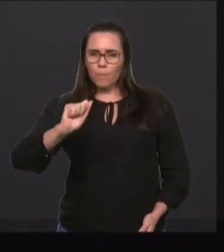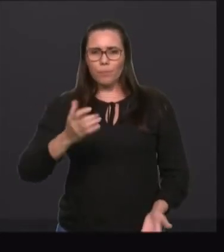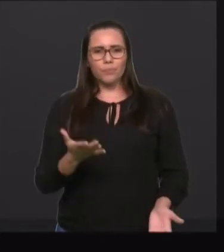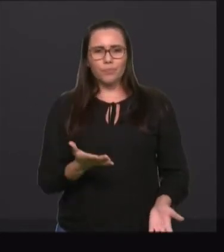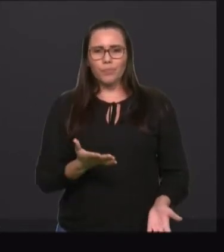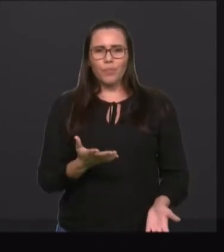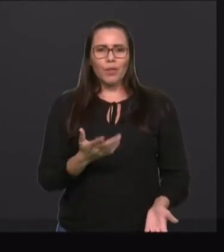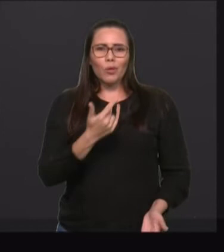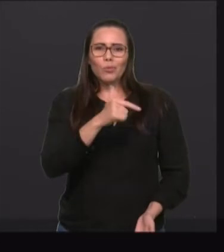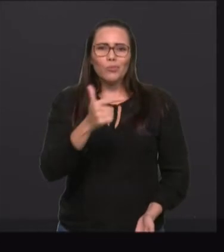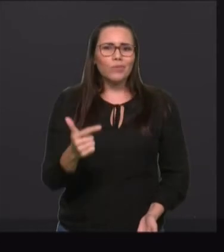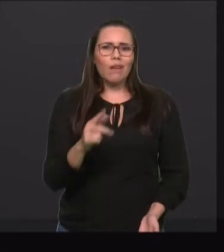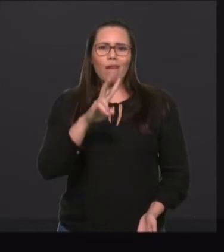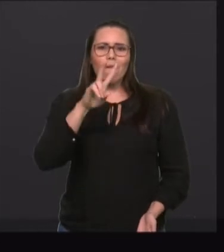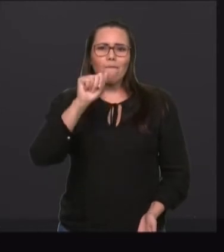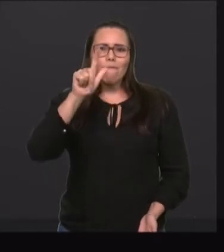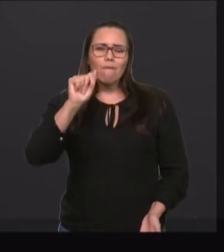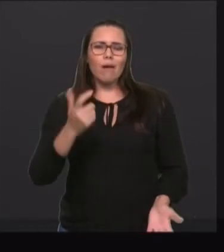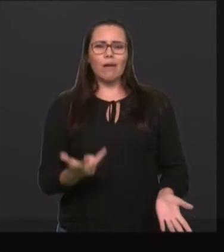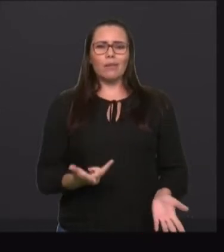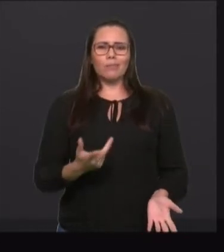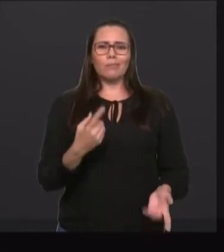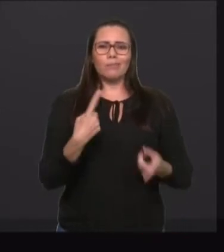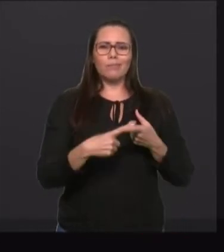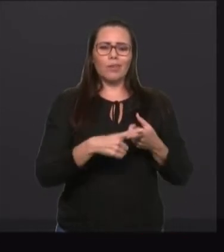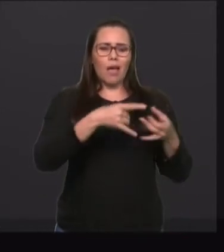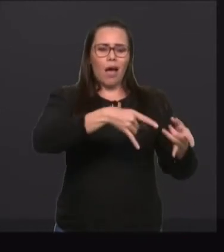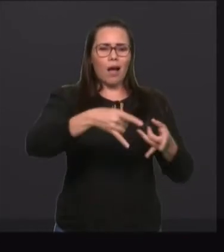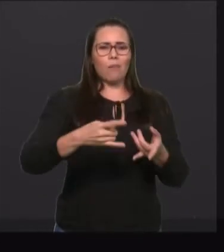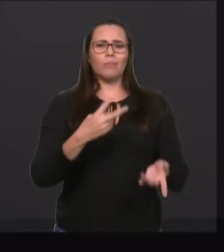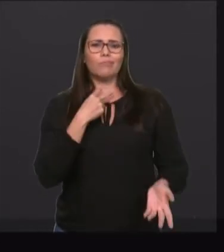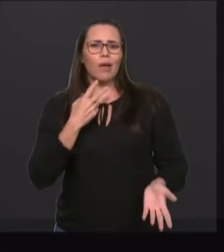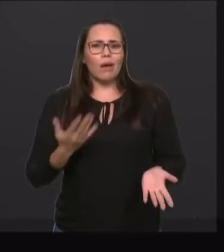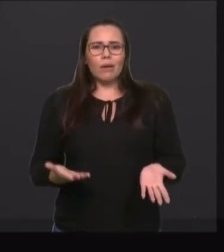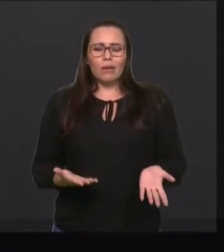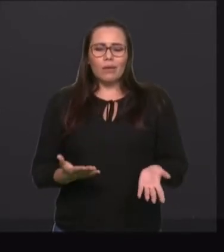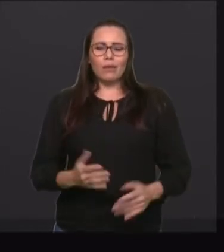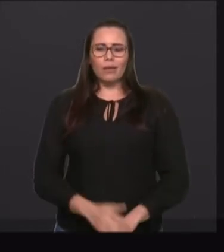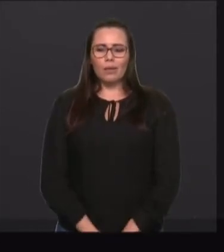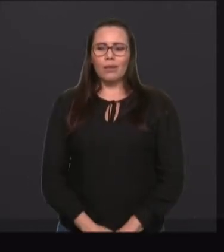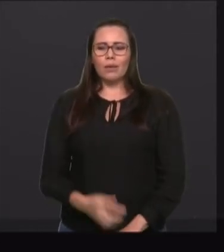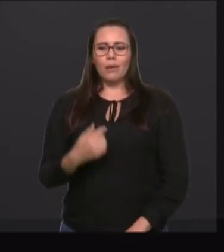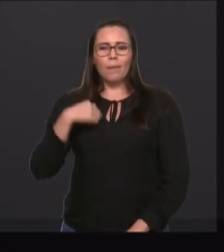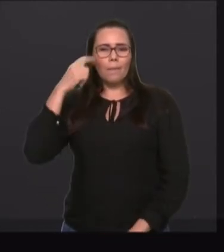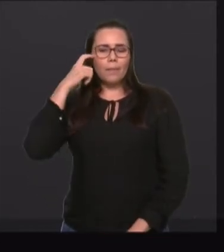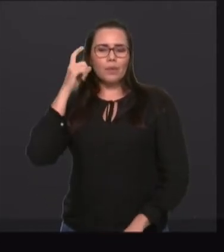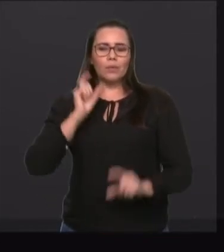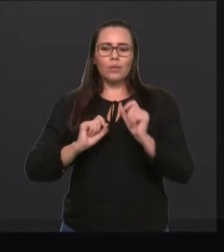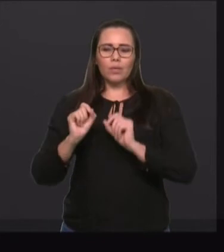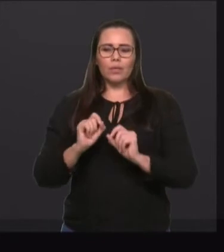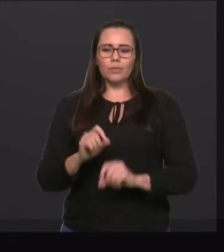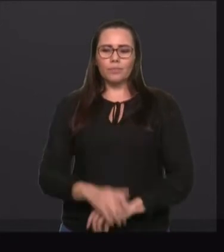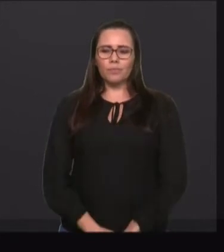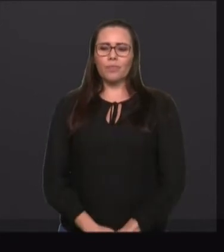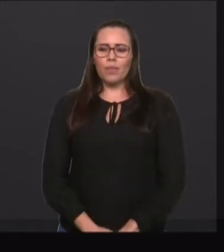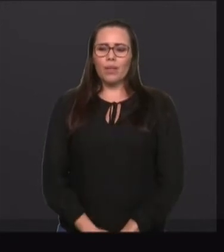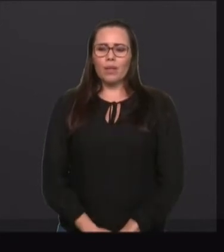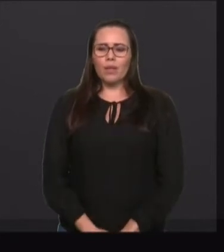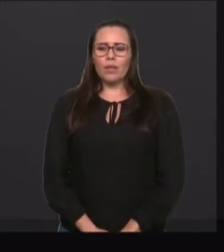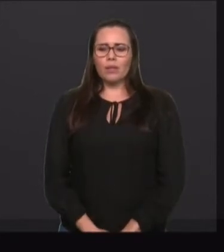contrapartida, e a matéria, ela vem a contribuir exatamente para que os planos de saúde possam fazer algo